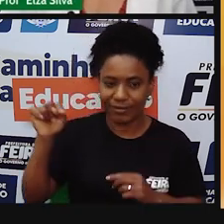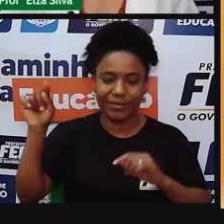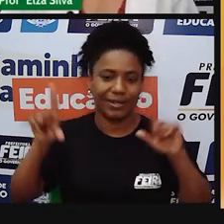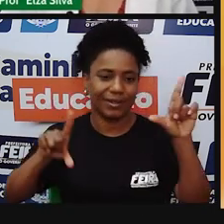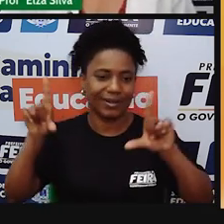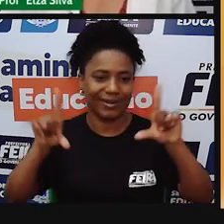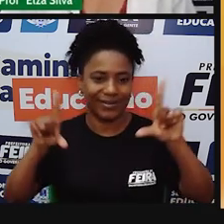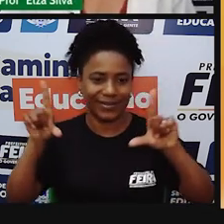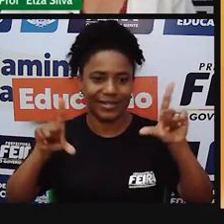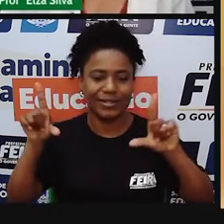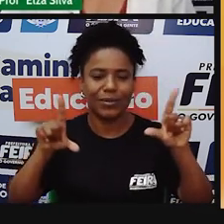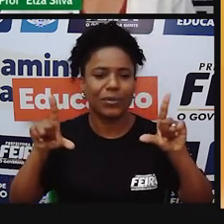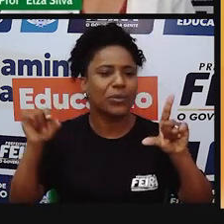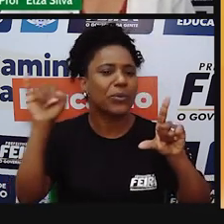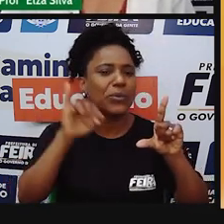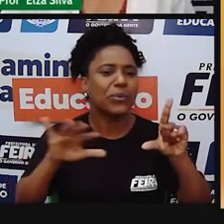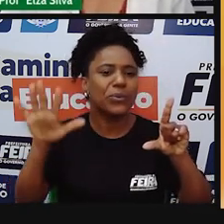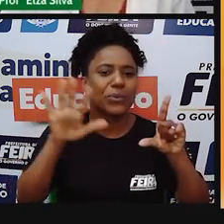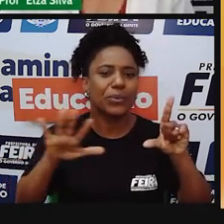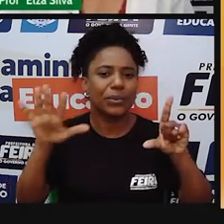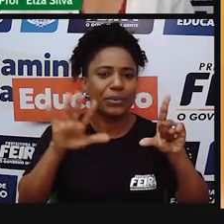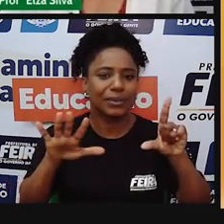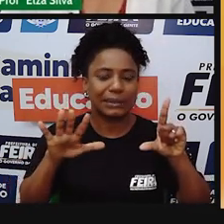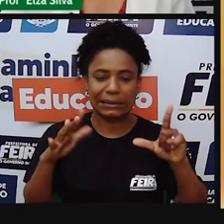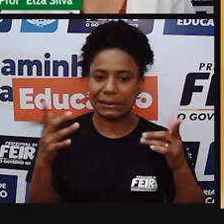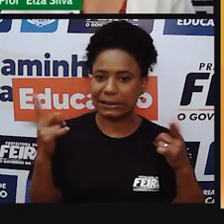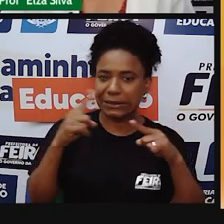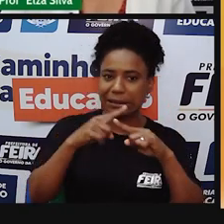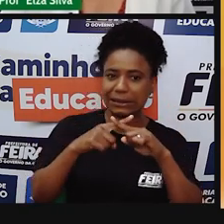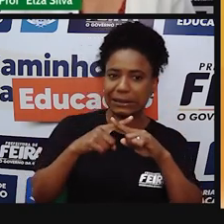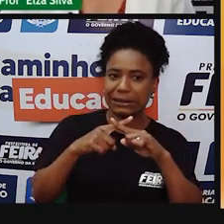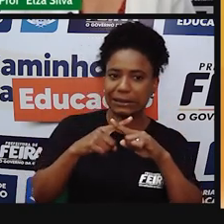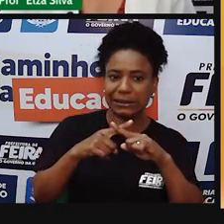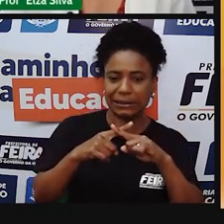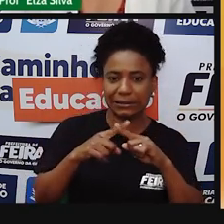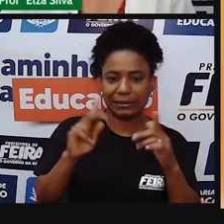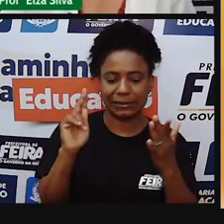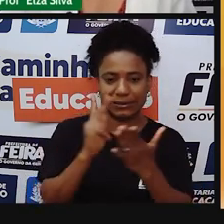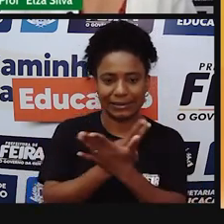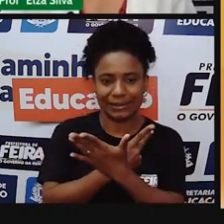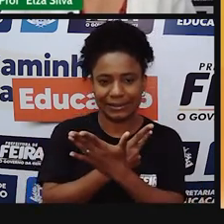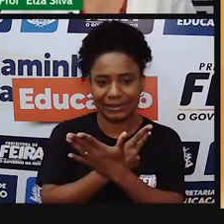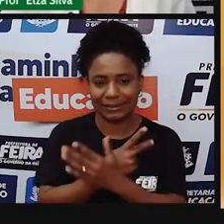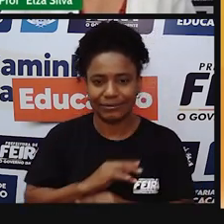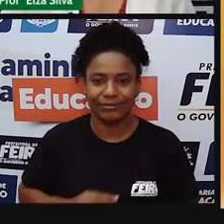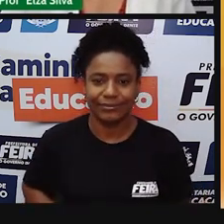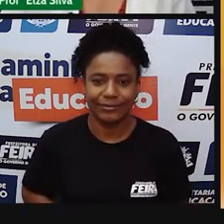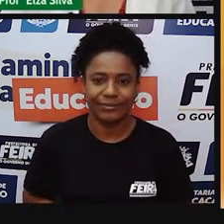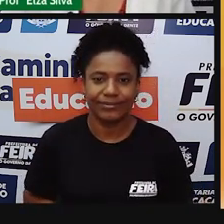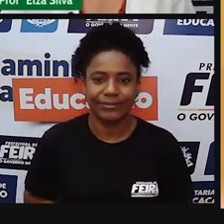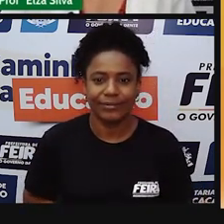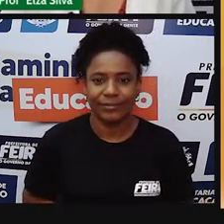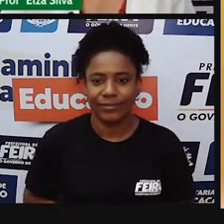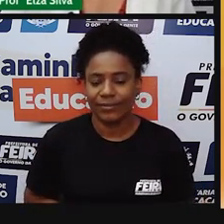televisão. O desafio é nós encontrarmos esta imagem. It's a telephone.